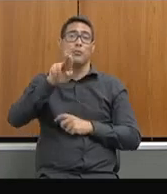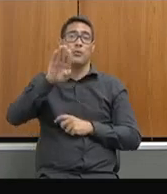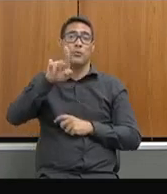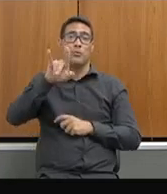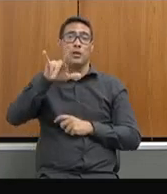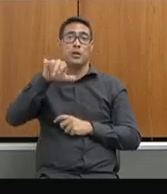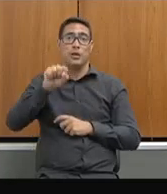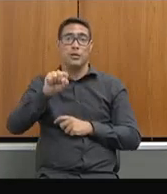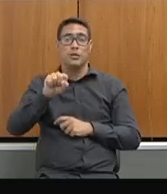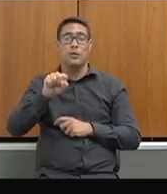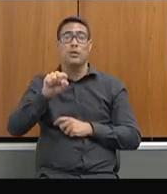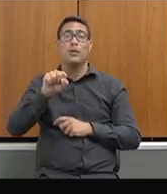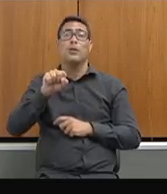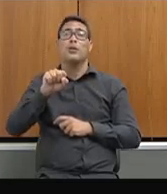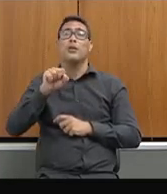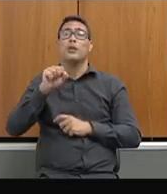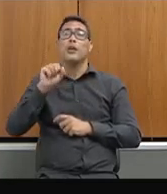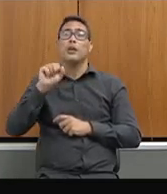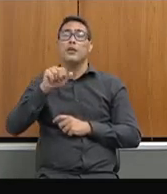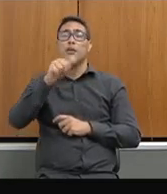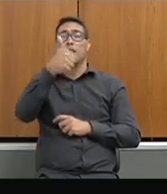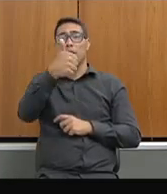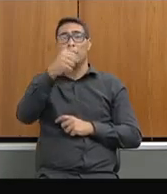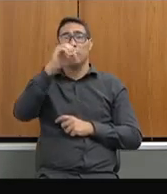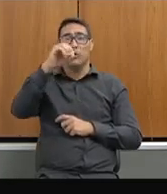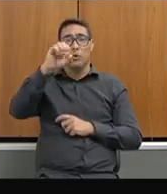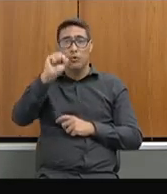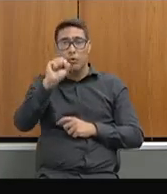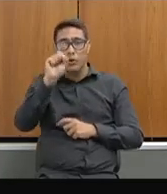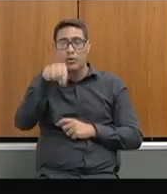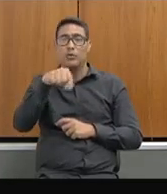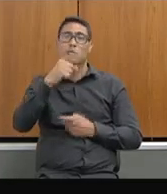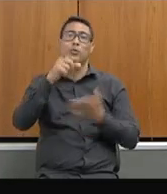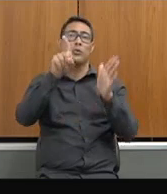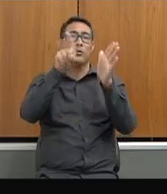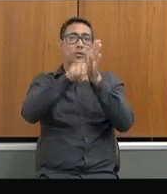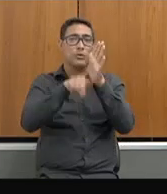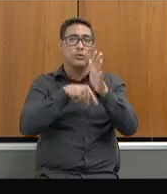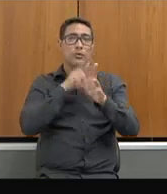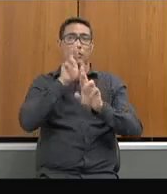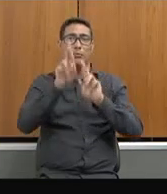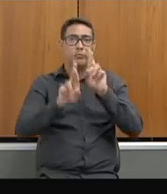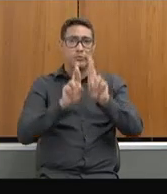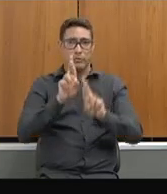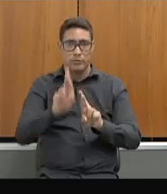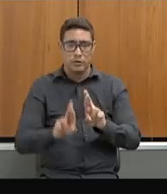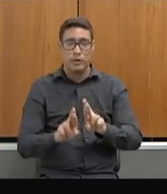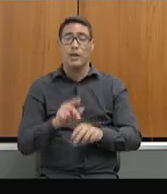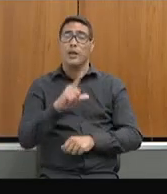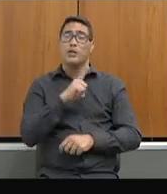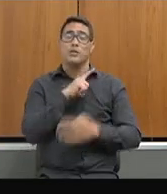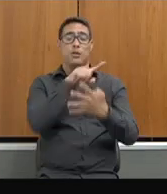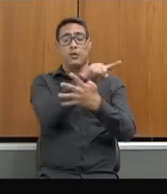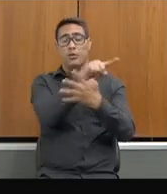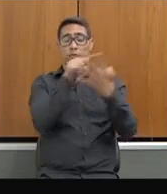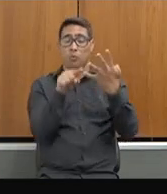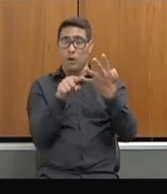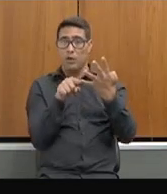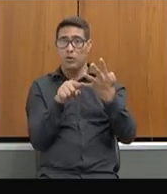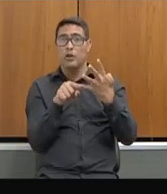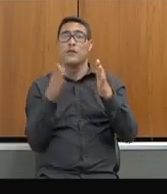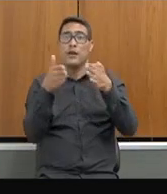um total de 108 requerimentos respondidos. E nós temos quatro requerimentos que nós vamos pedir